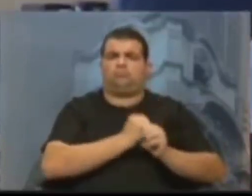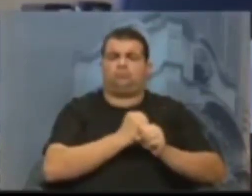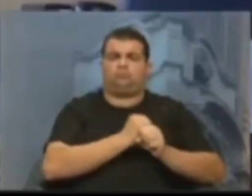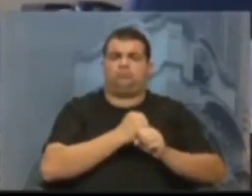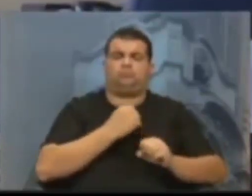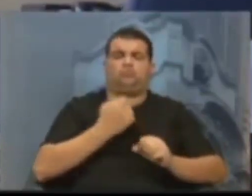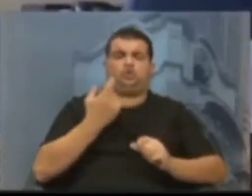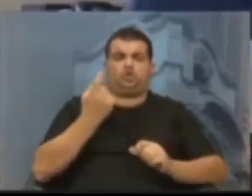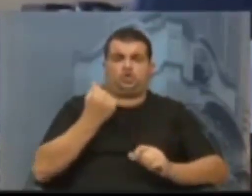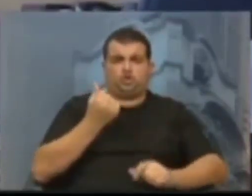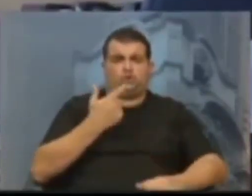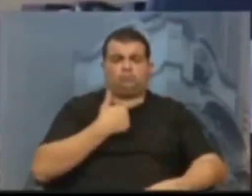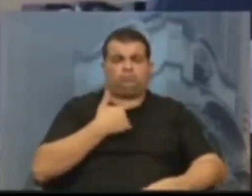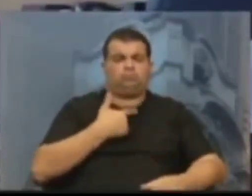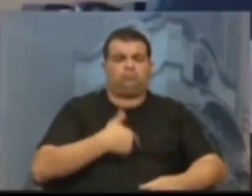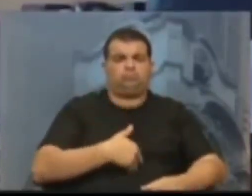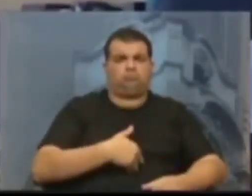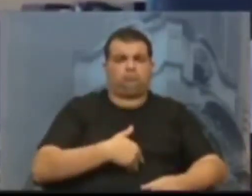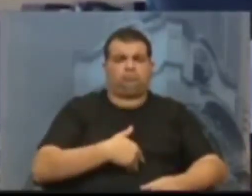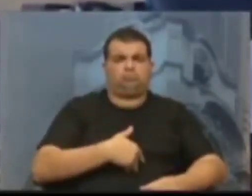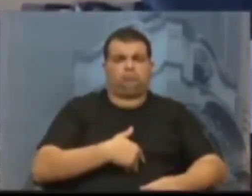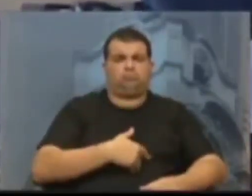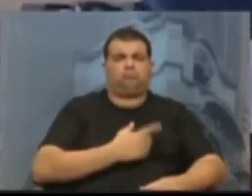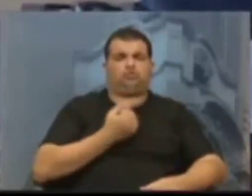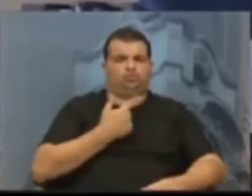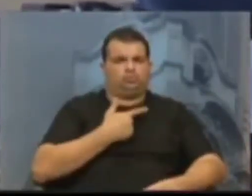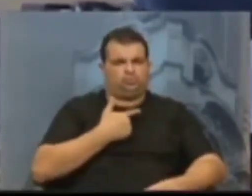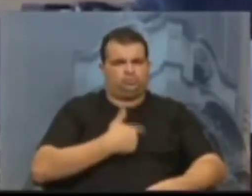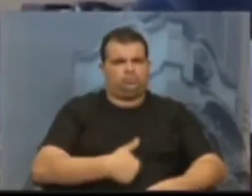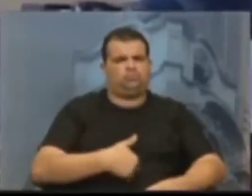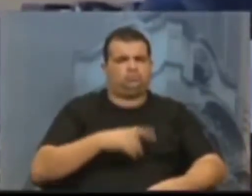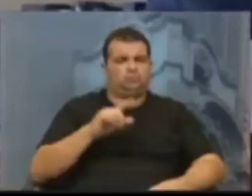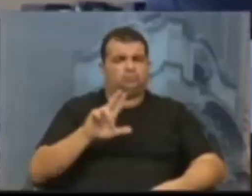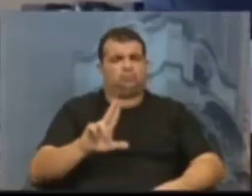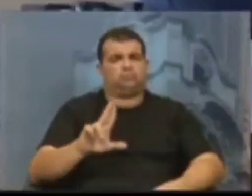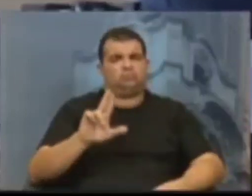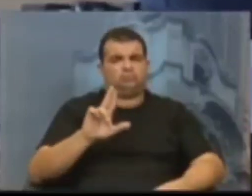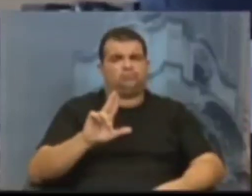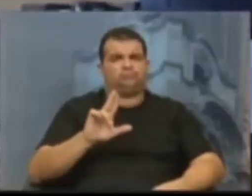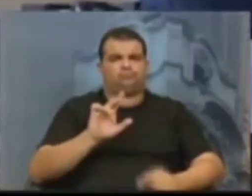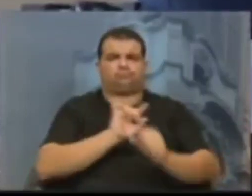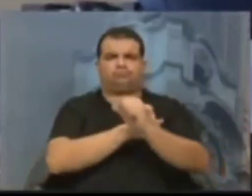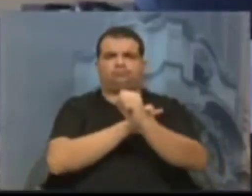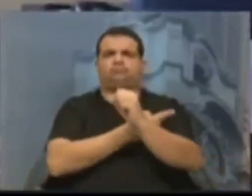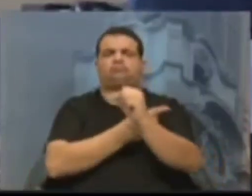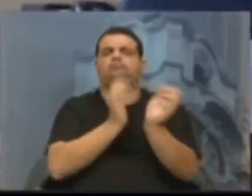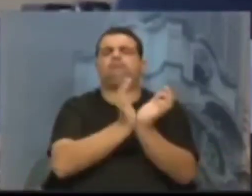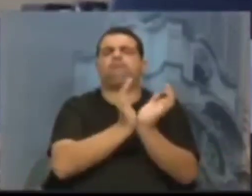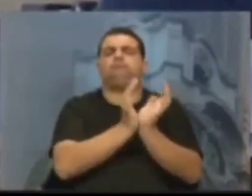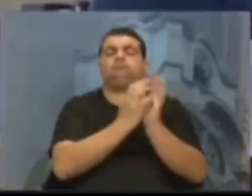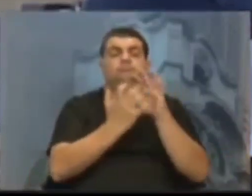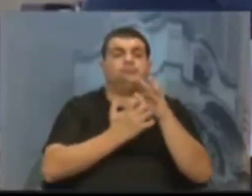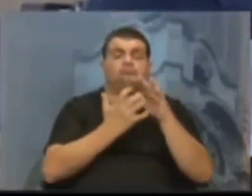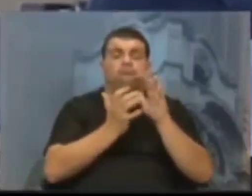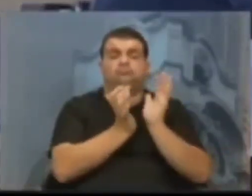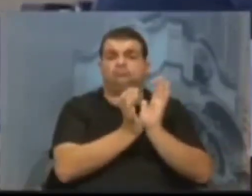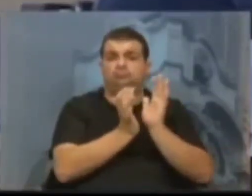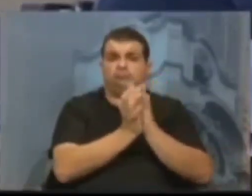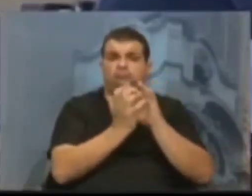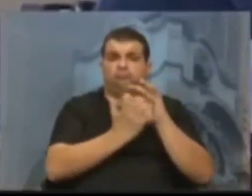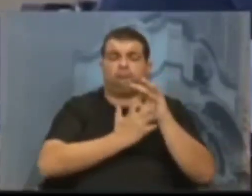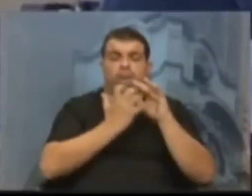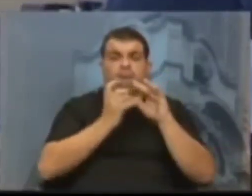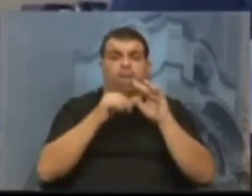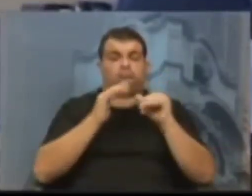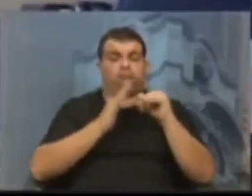público. Então, o dinheiro público é utilizado para fortalecer uma companhia. Essa companhia se torna